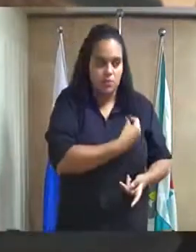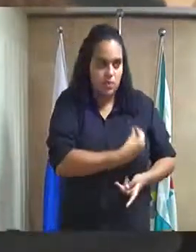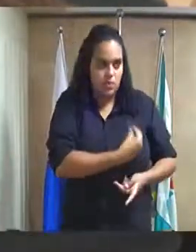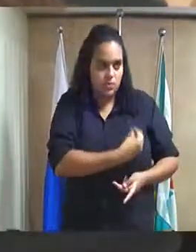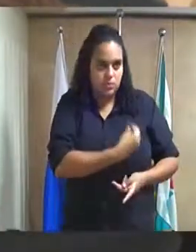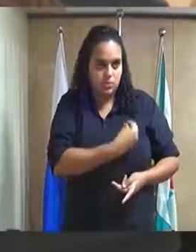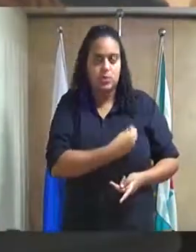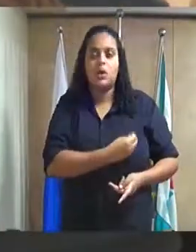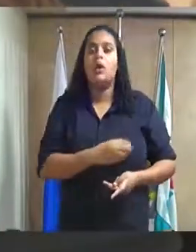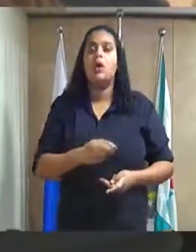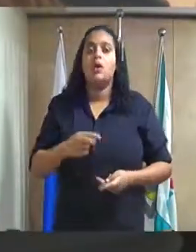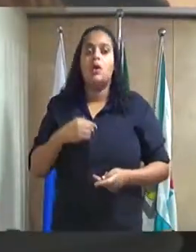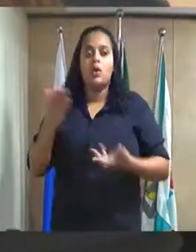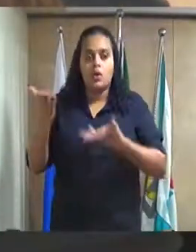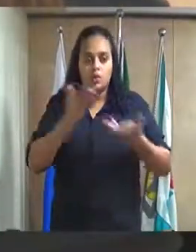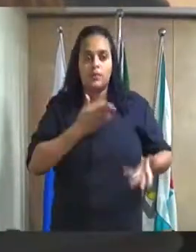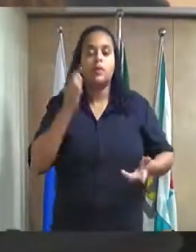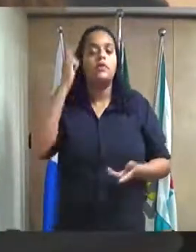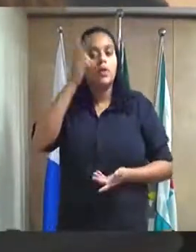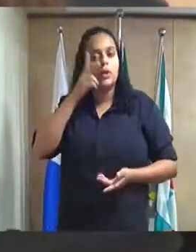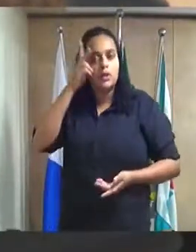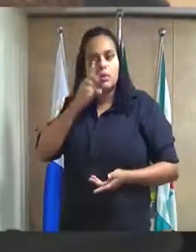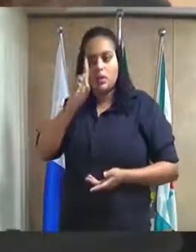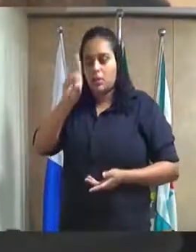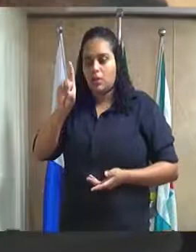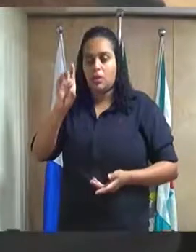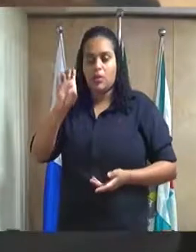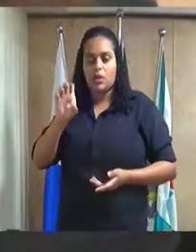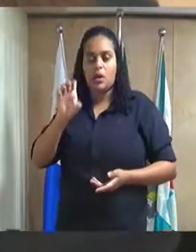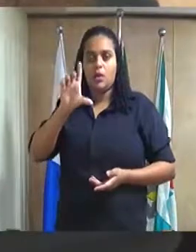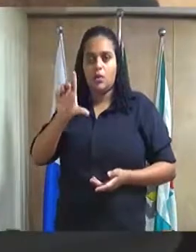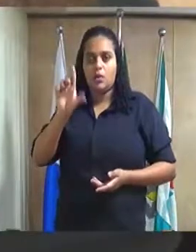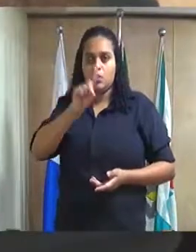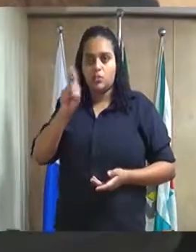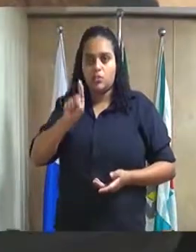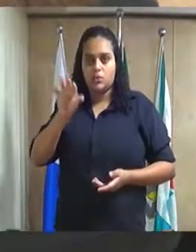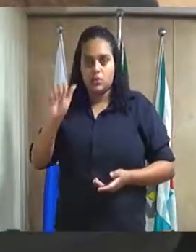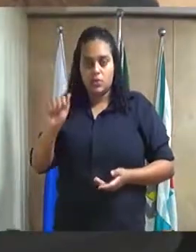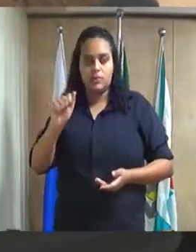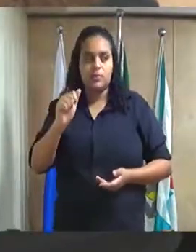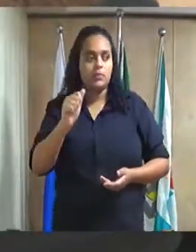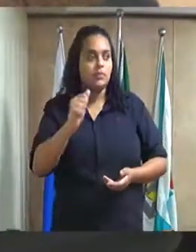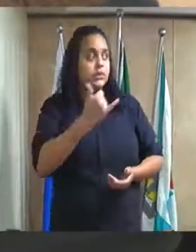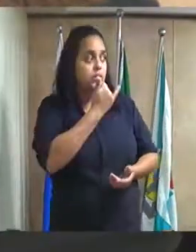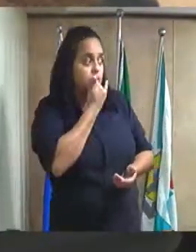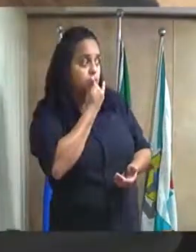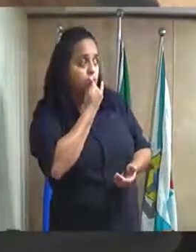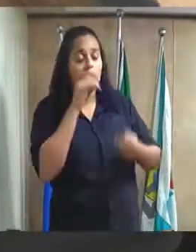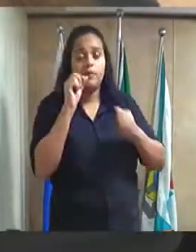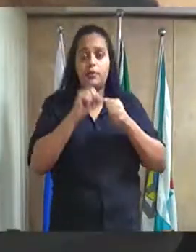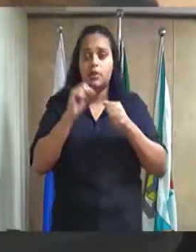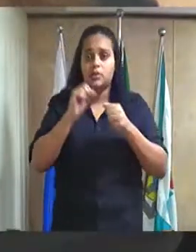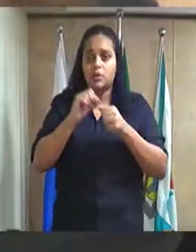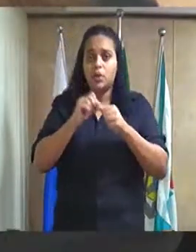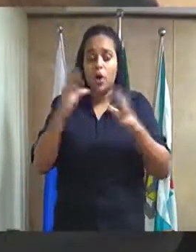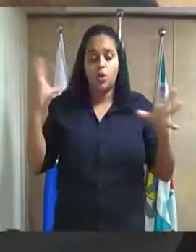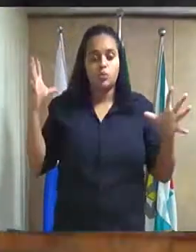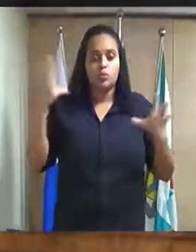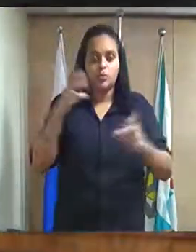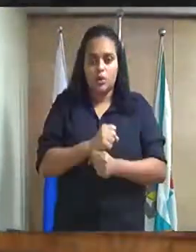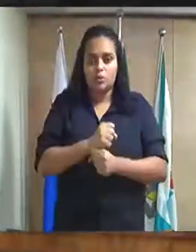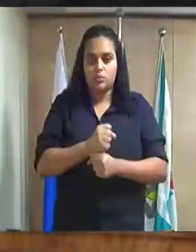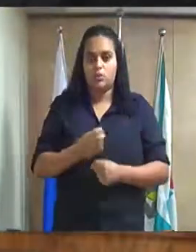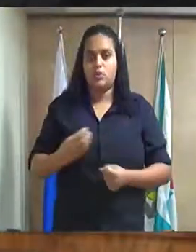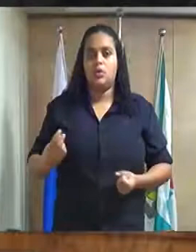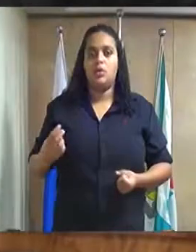Convido a vereadora Delsa de Oliveira para que faça a leitura, desculpa, para que faça a verificação de cora.